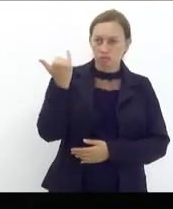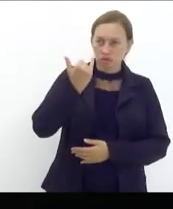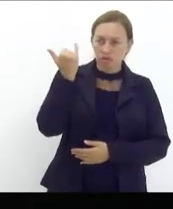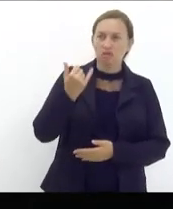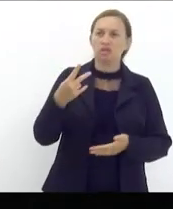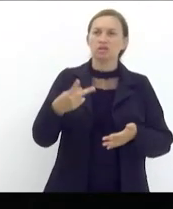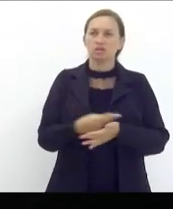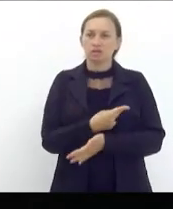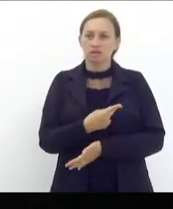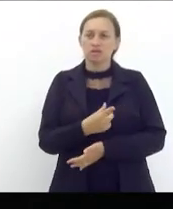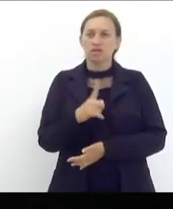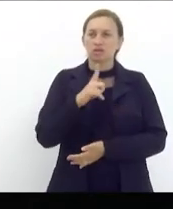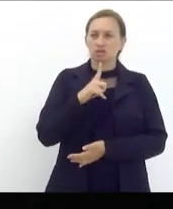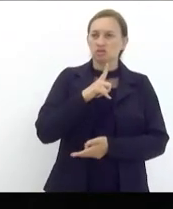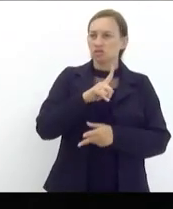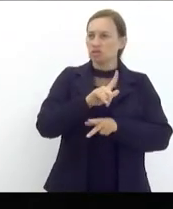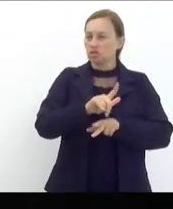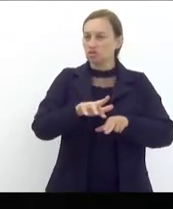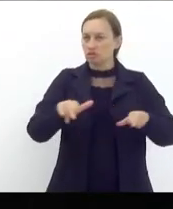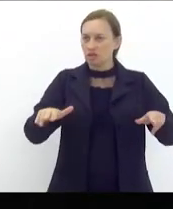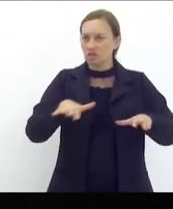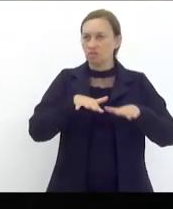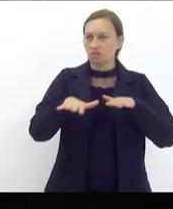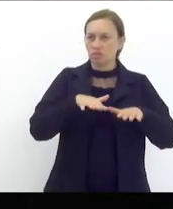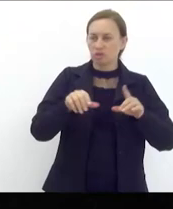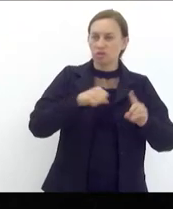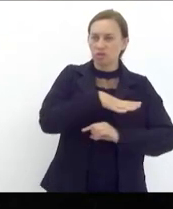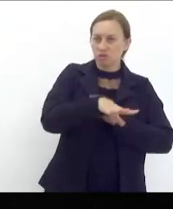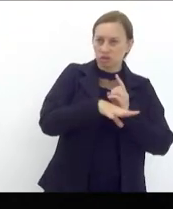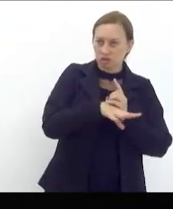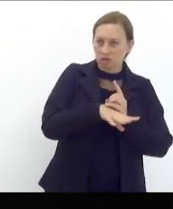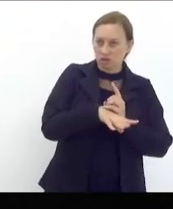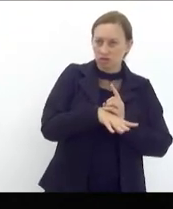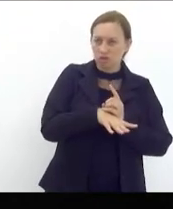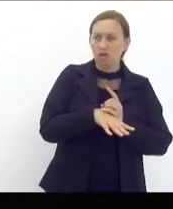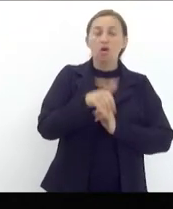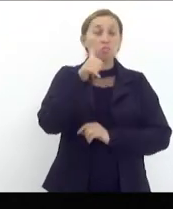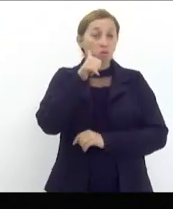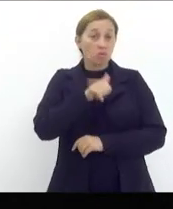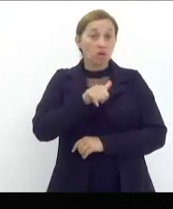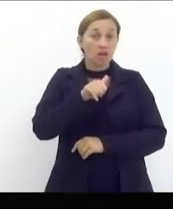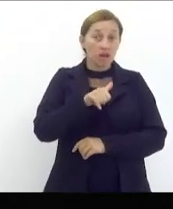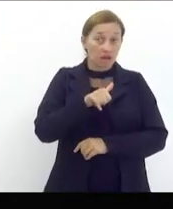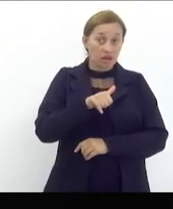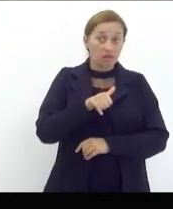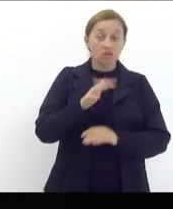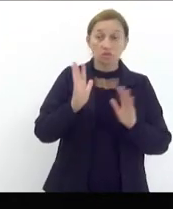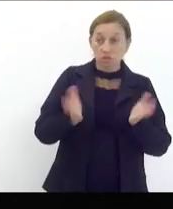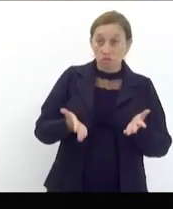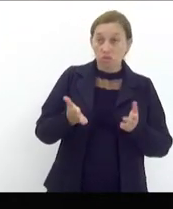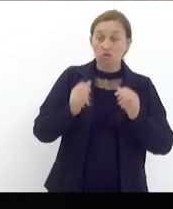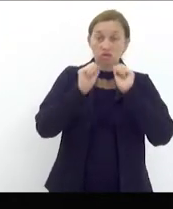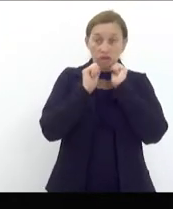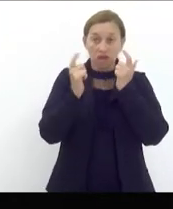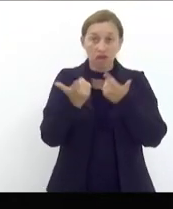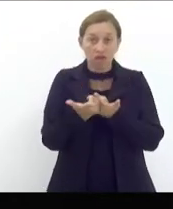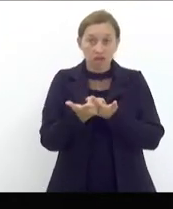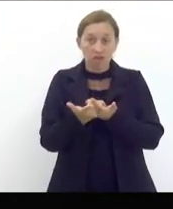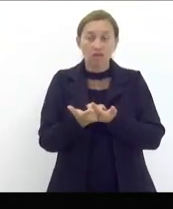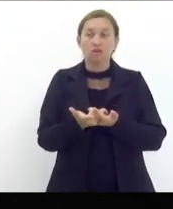acontecer nós tivemos diversos movimentos sociais protagonizados por mulheres presentes hoje na assembleia legislativa